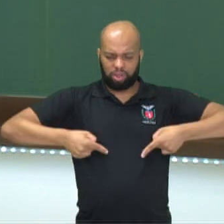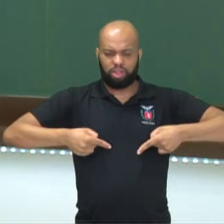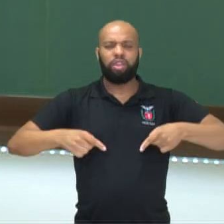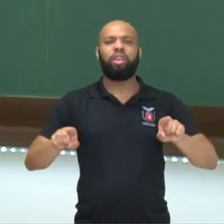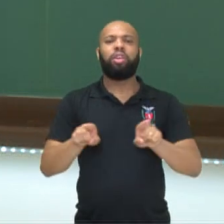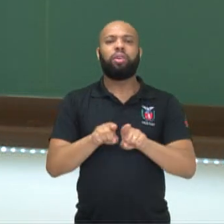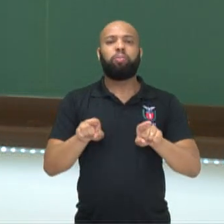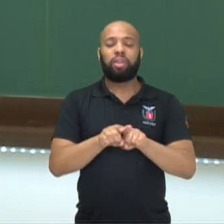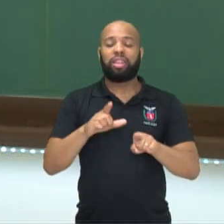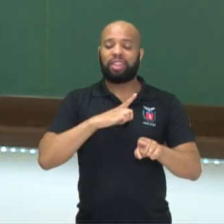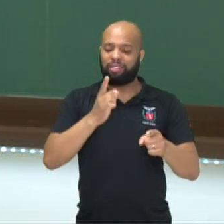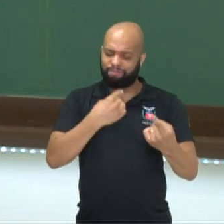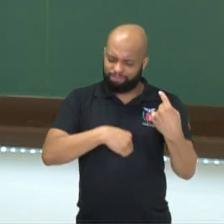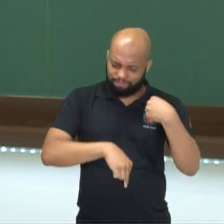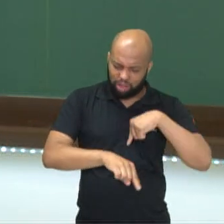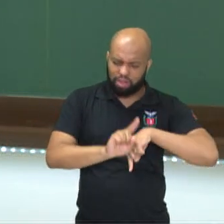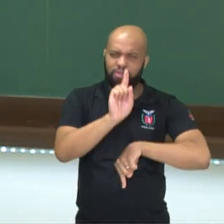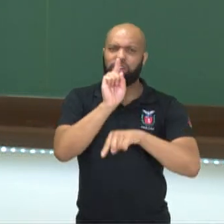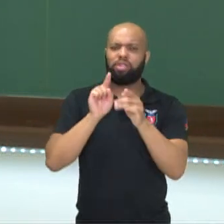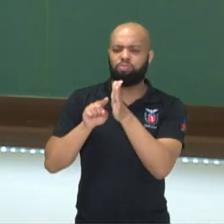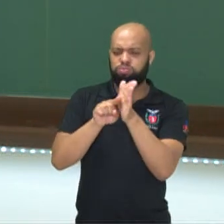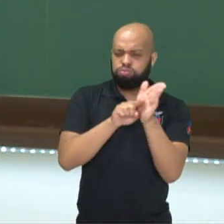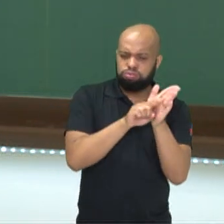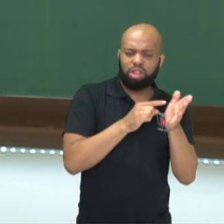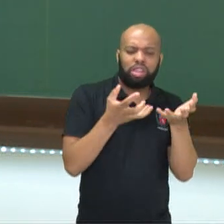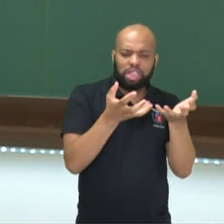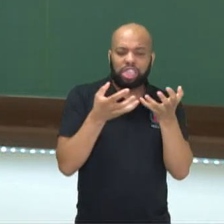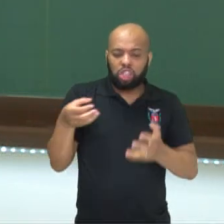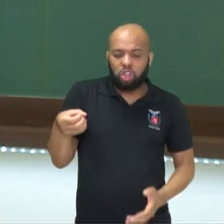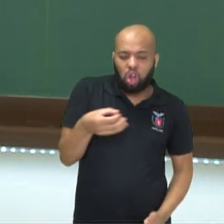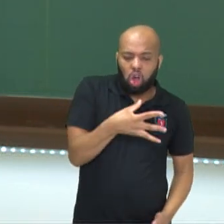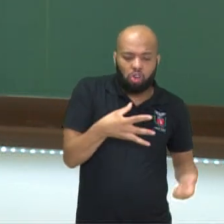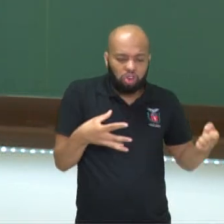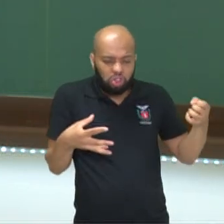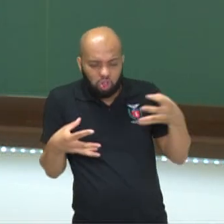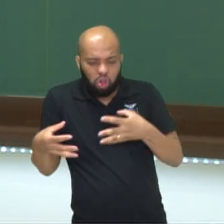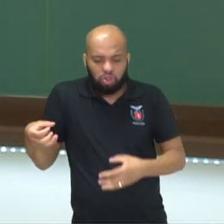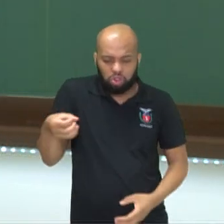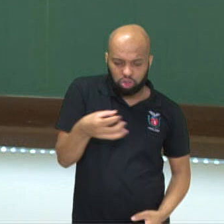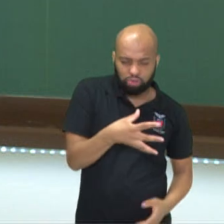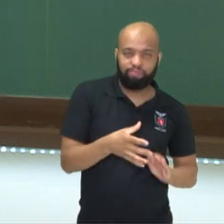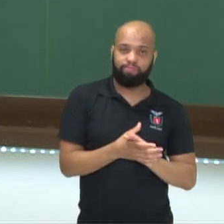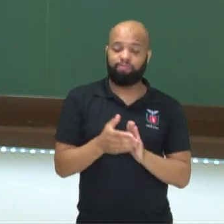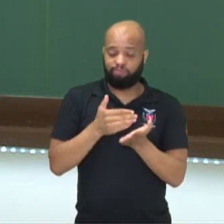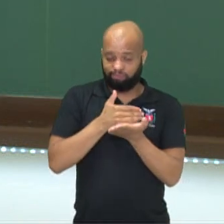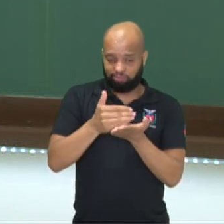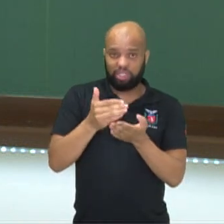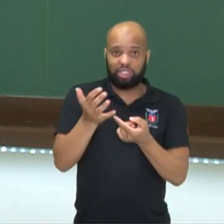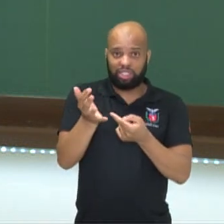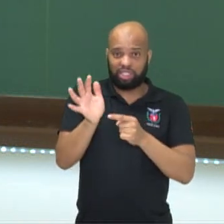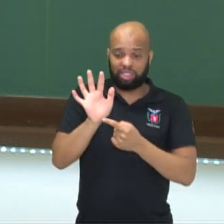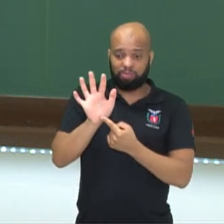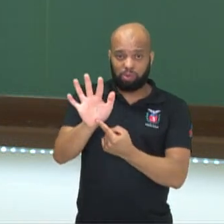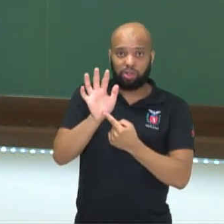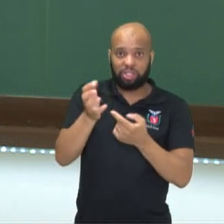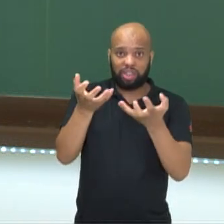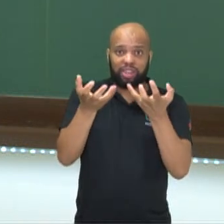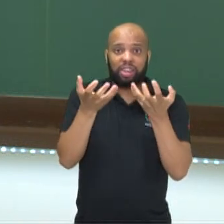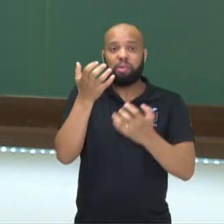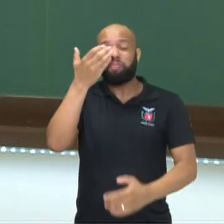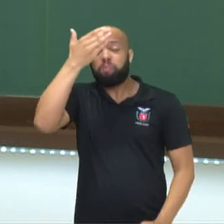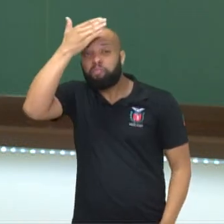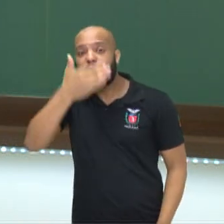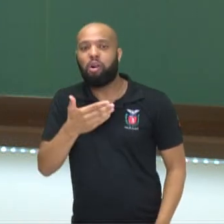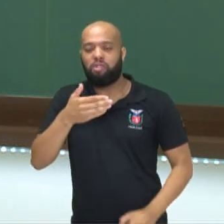e um avanço e uma busca por novas tecnologias, inicialmente para mostrar para o restante do mundo qual era a